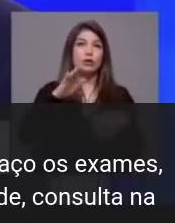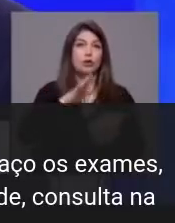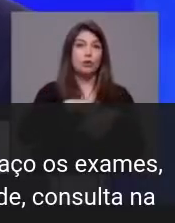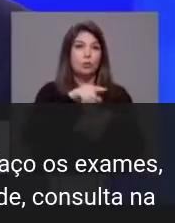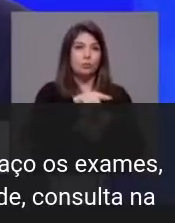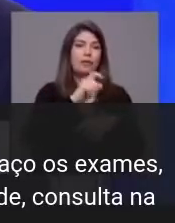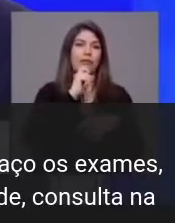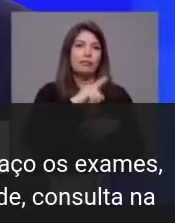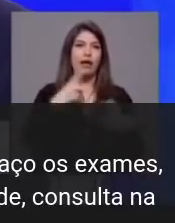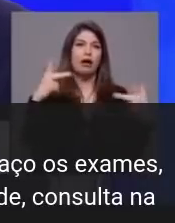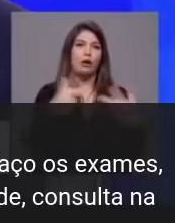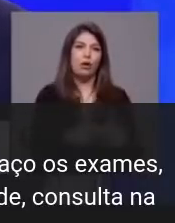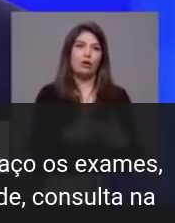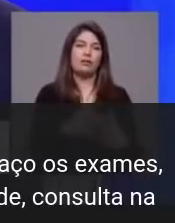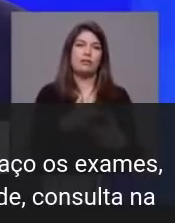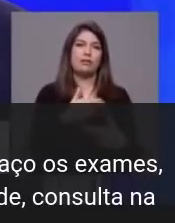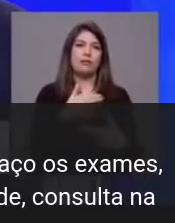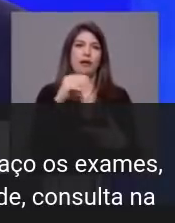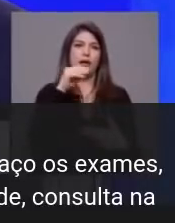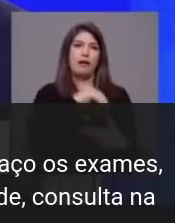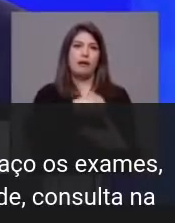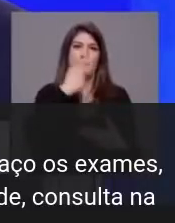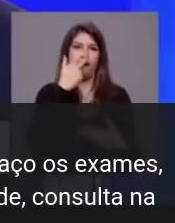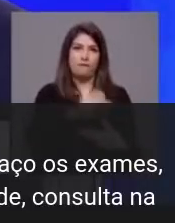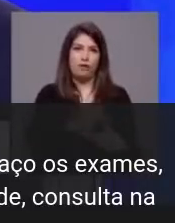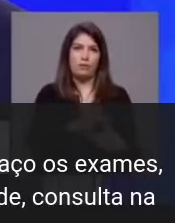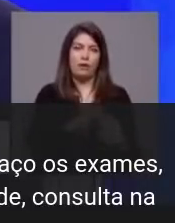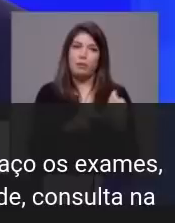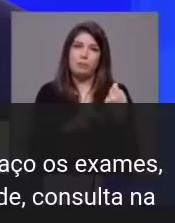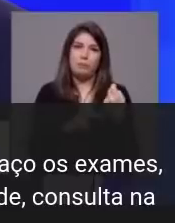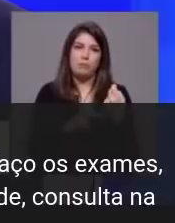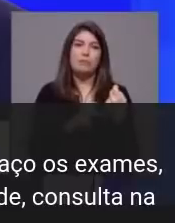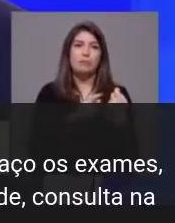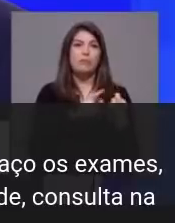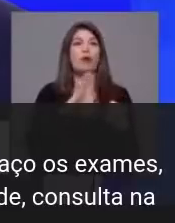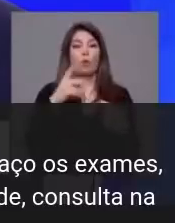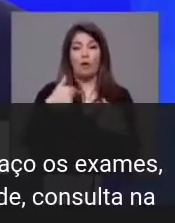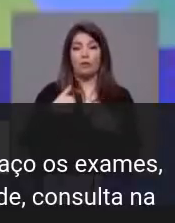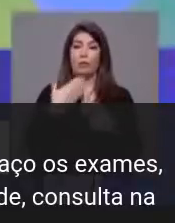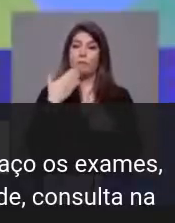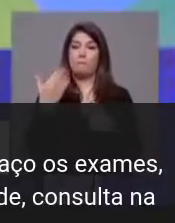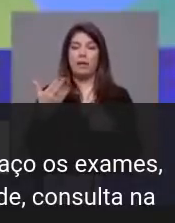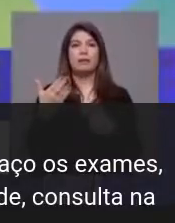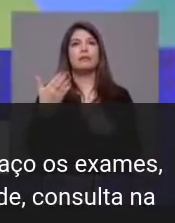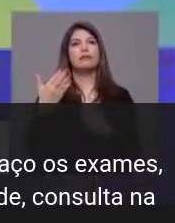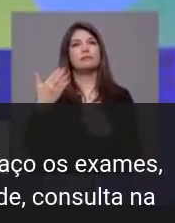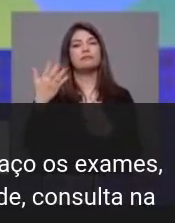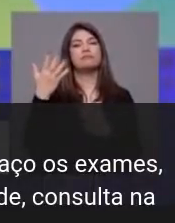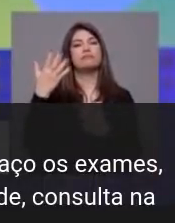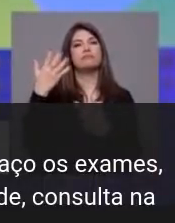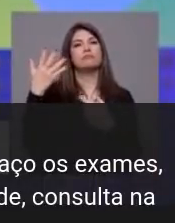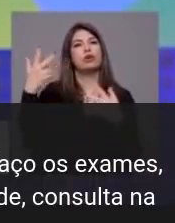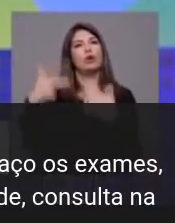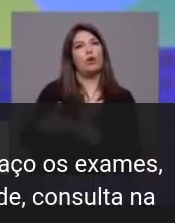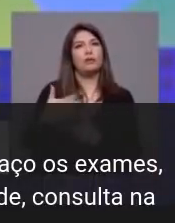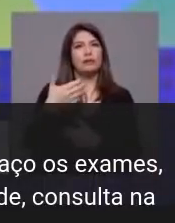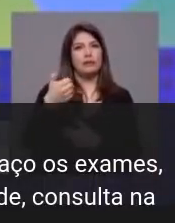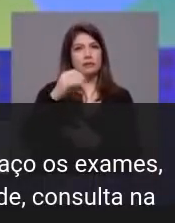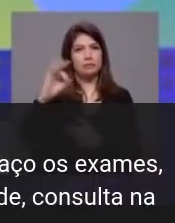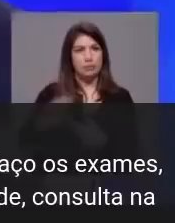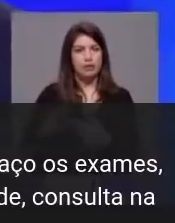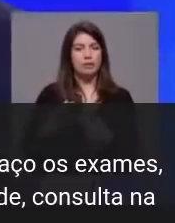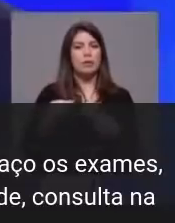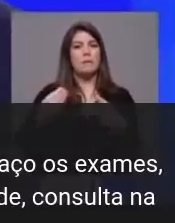via, um duplo corte na sua pensão. Têm um corte no momento que pedem a sua pensão, na ordem dos 15%, e depois ainda têm um